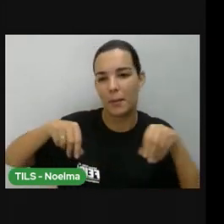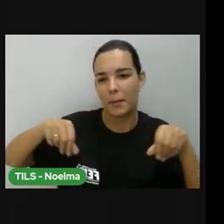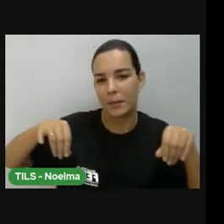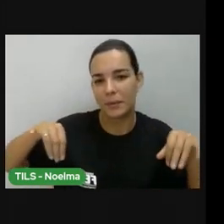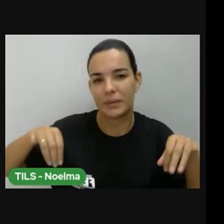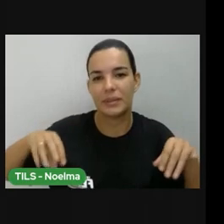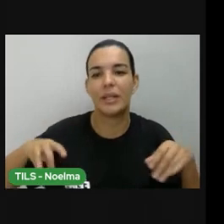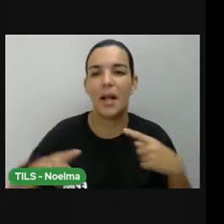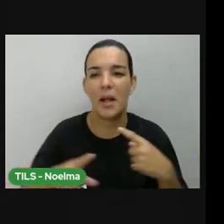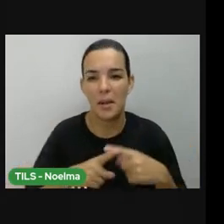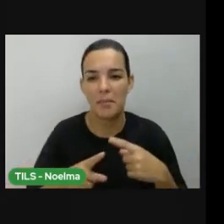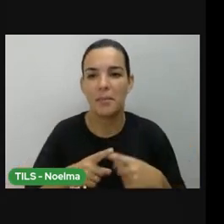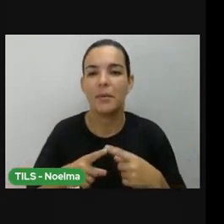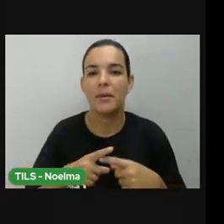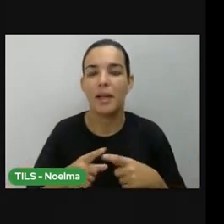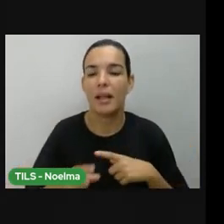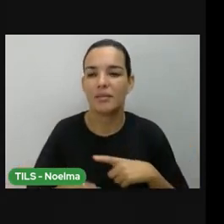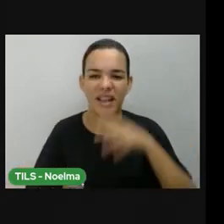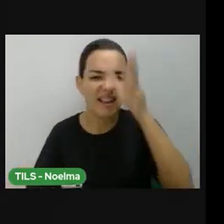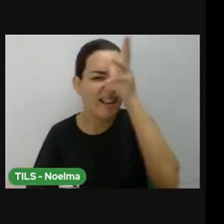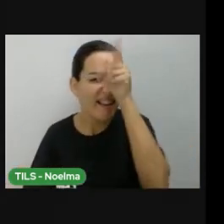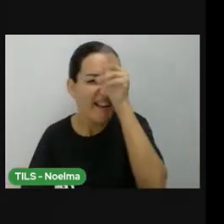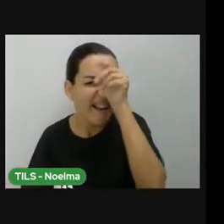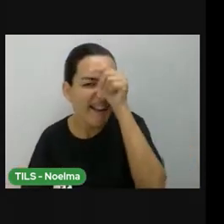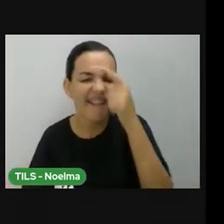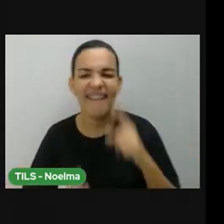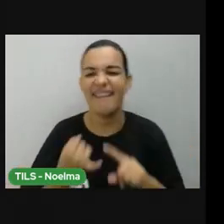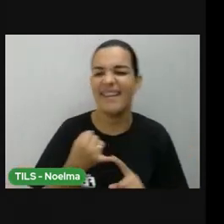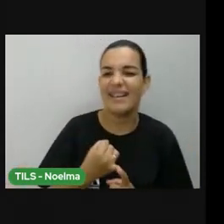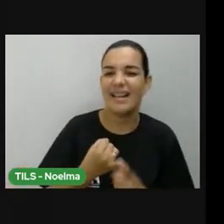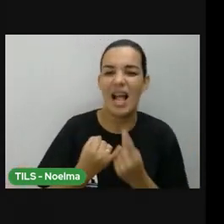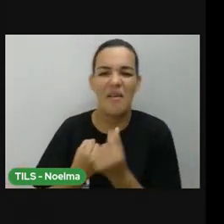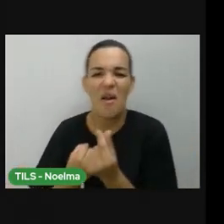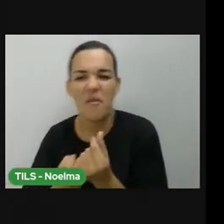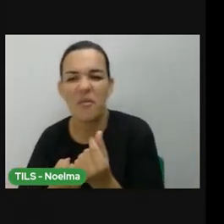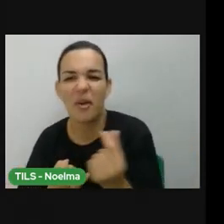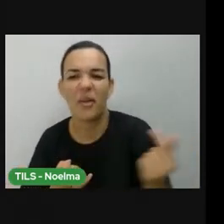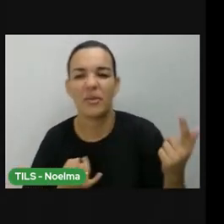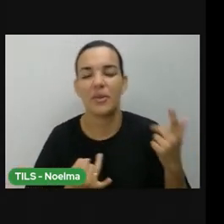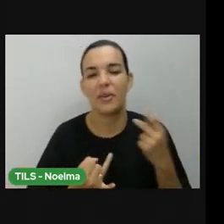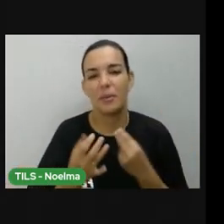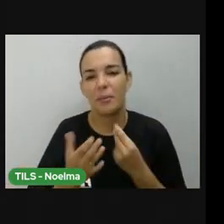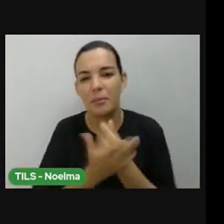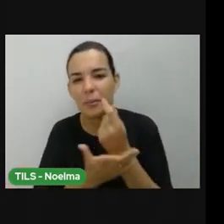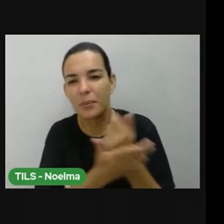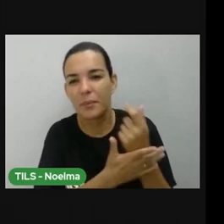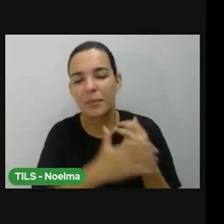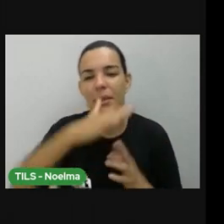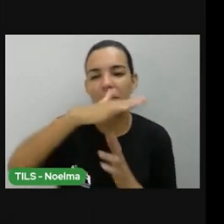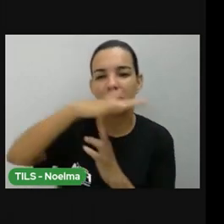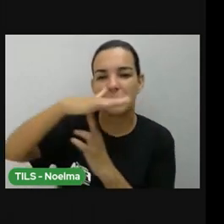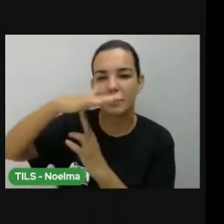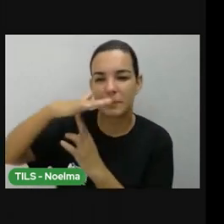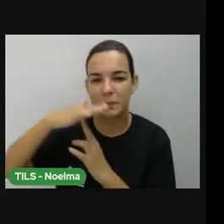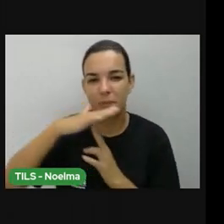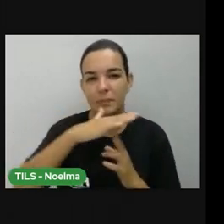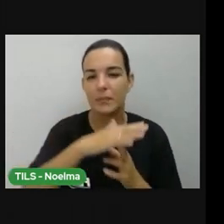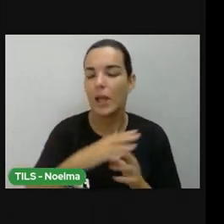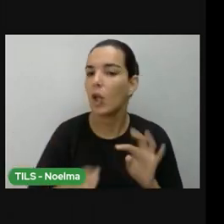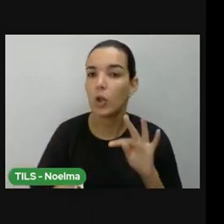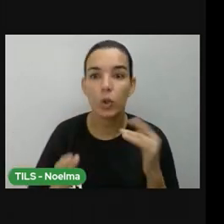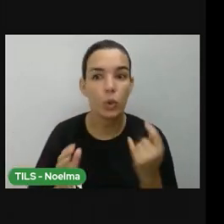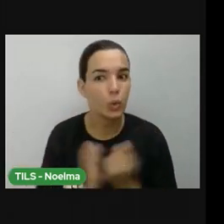criava galinha, que às vezes, era galinha, que criava galinha, pessoas que tinham condições, a gente, o povo, era tudo que trabalhava, tudo natural,